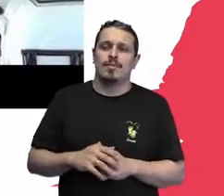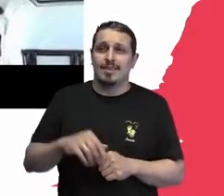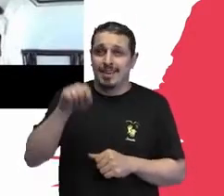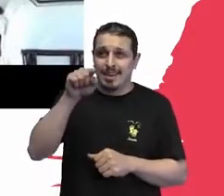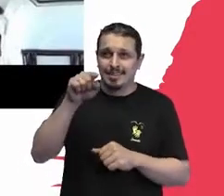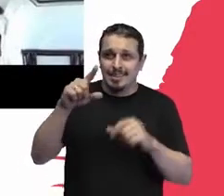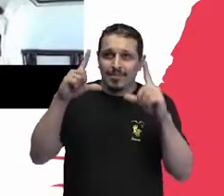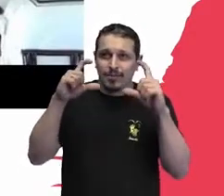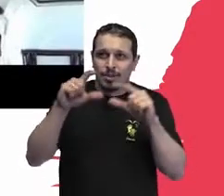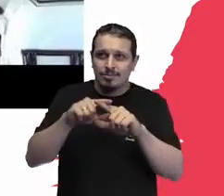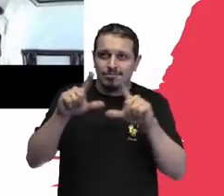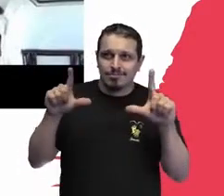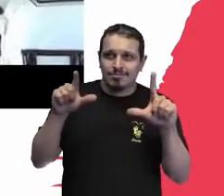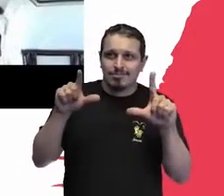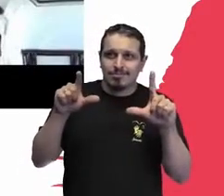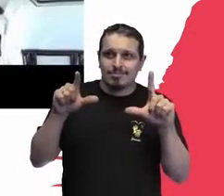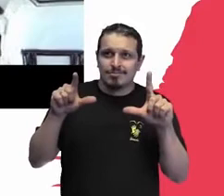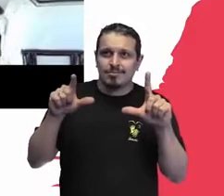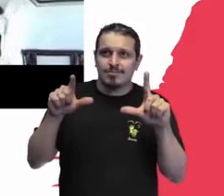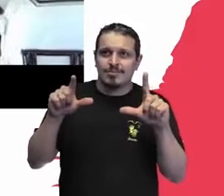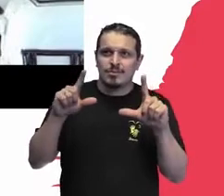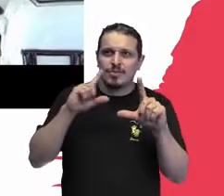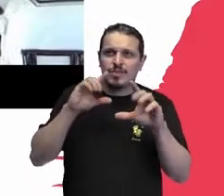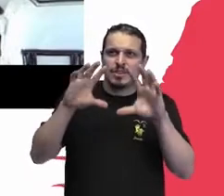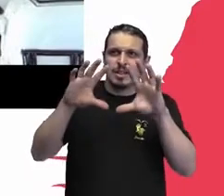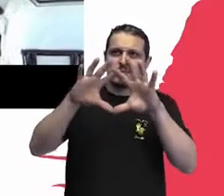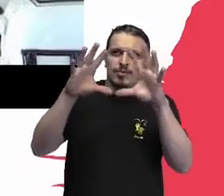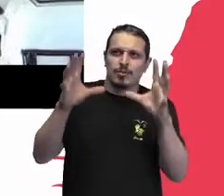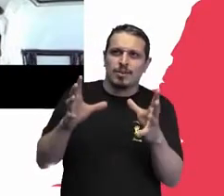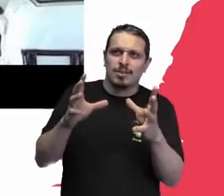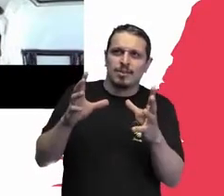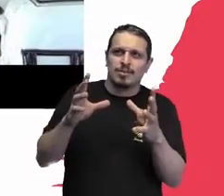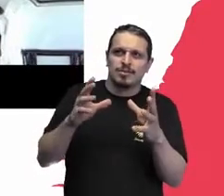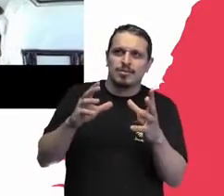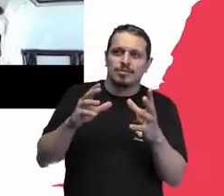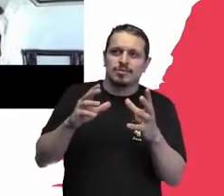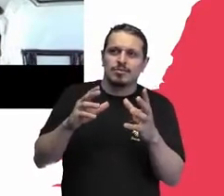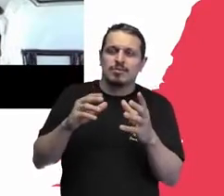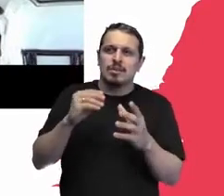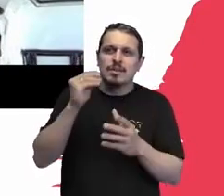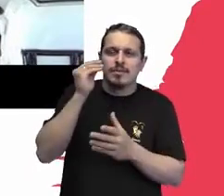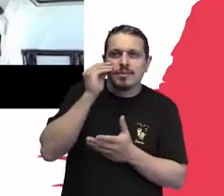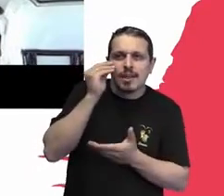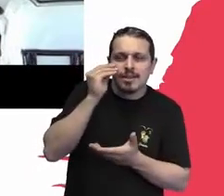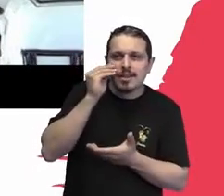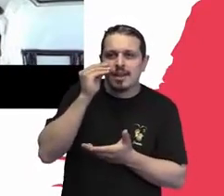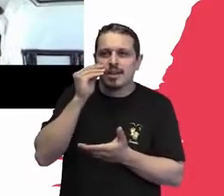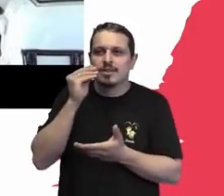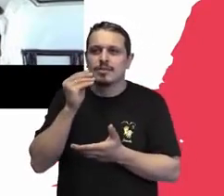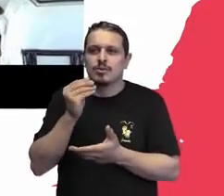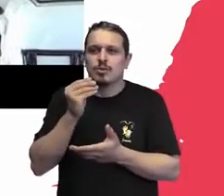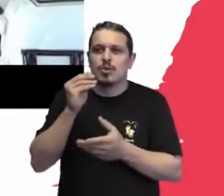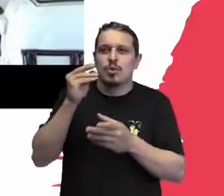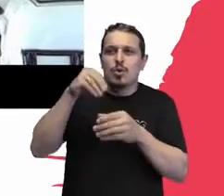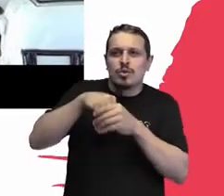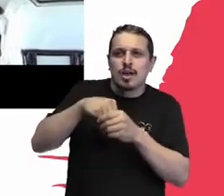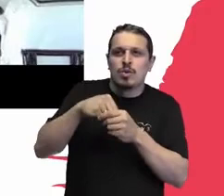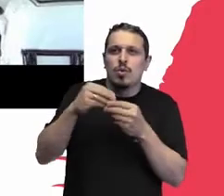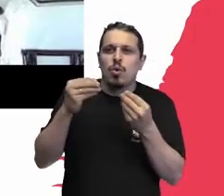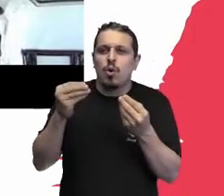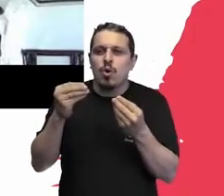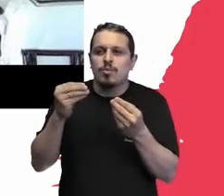diferença. Eu estou explicando assim o projeto por dentro e continuando a contar essa trajetória. E aí é onde entram as